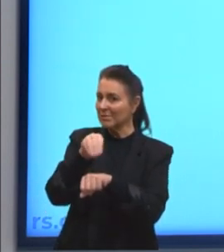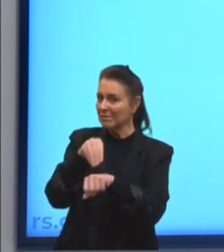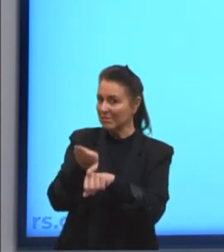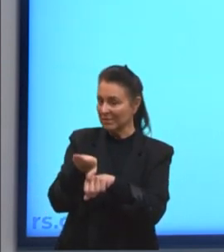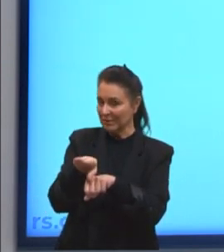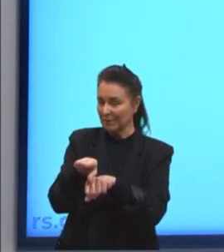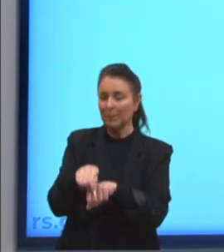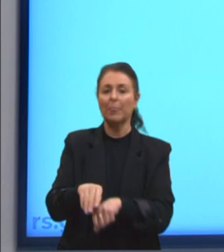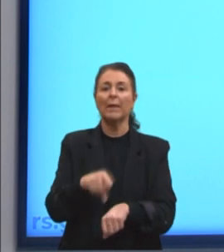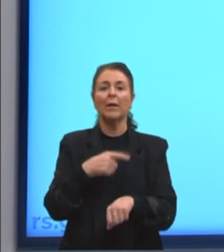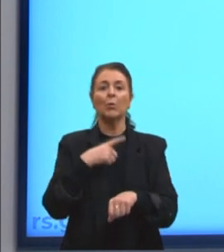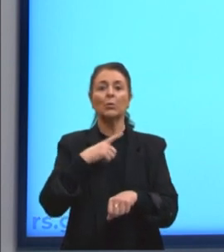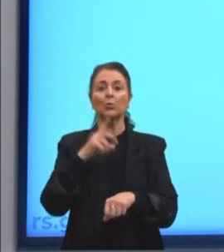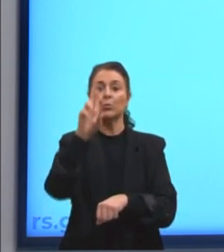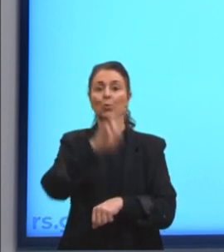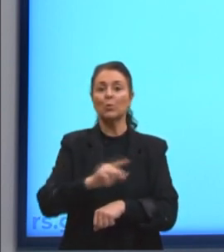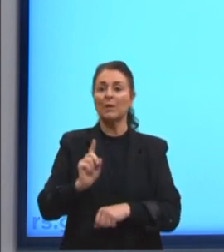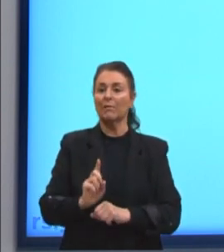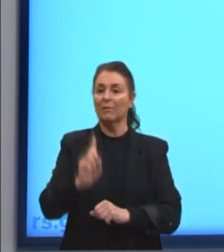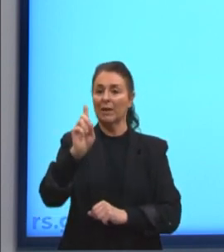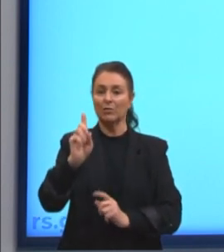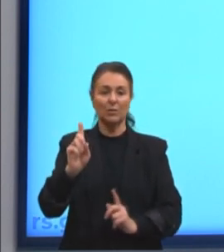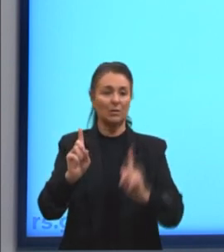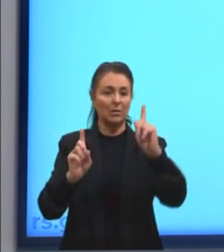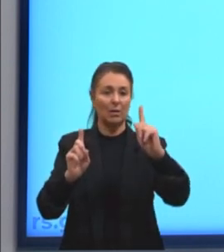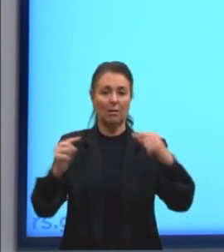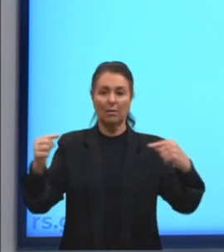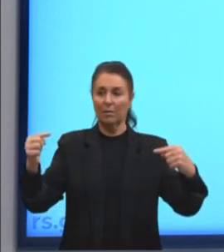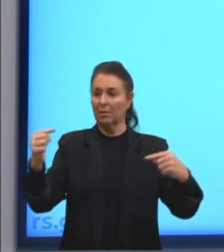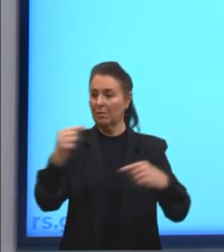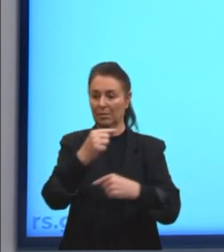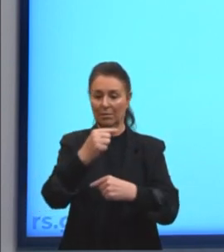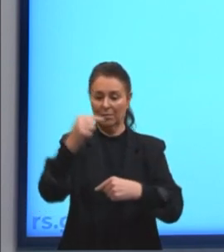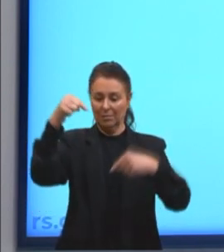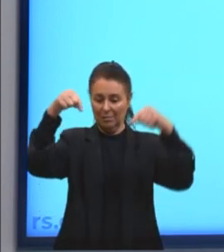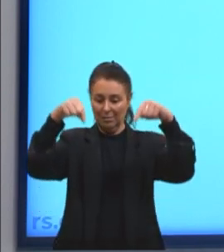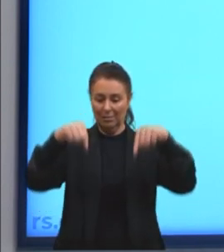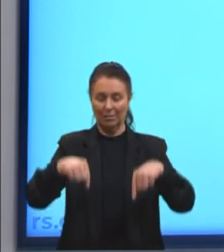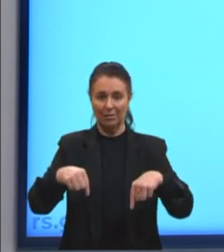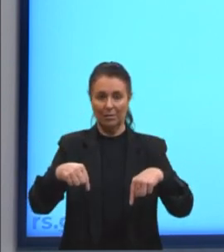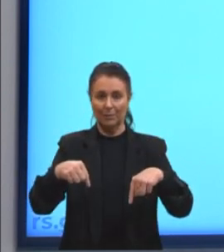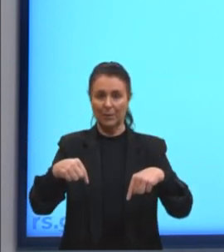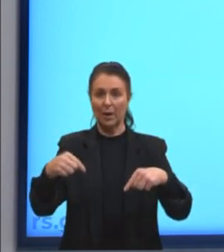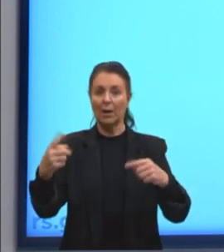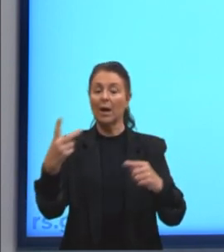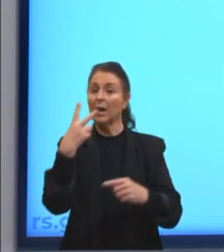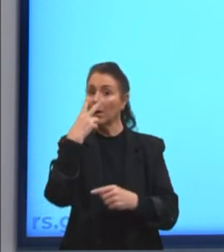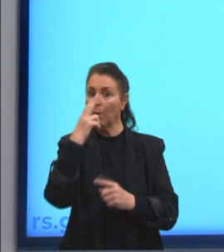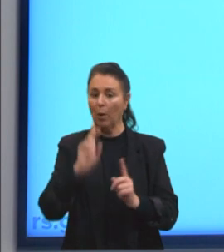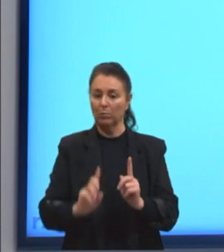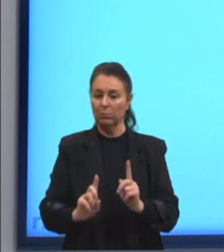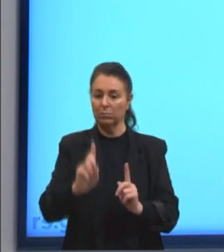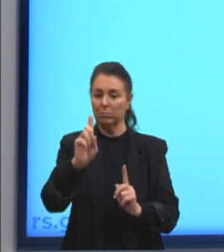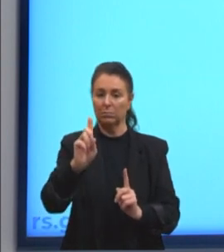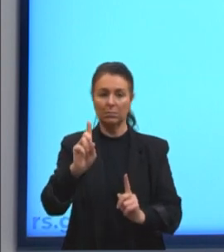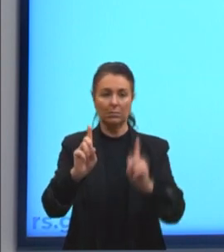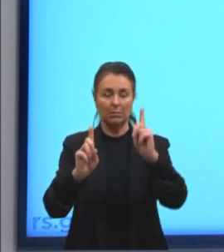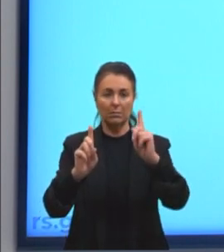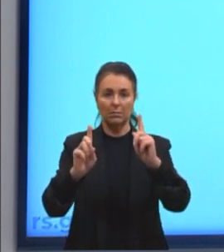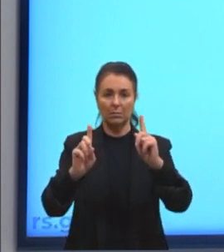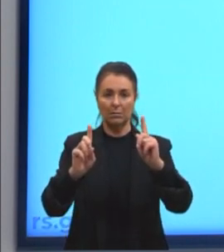Quando eu coloco as flechinhas, eu vejo o seguinte. Se as flechinhas estão para o mesmo lado, eu digo que é diretamente